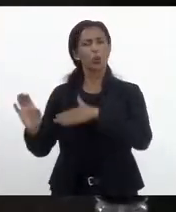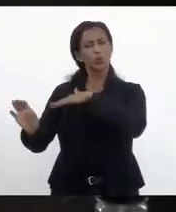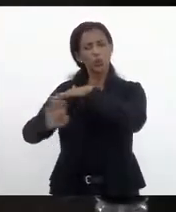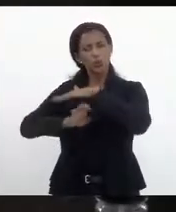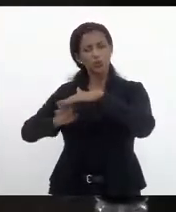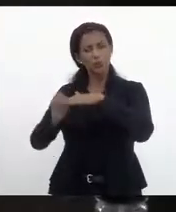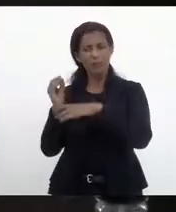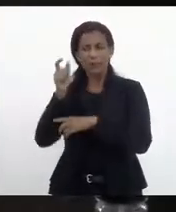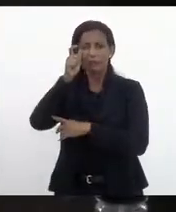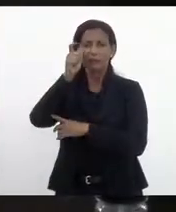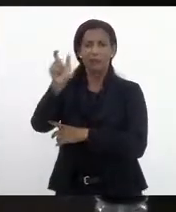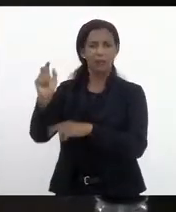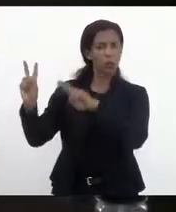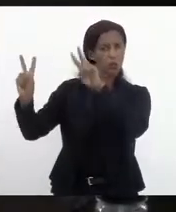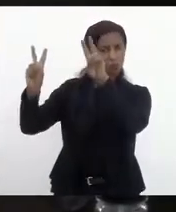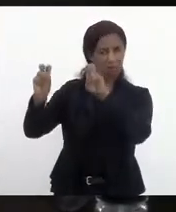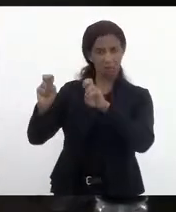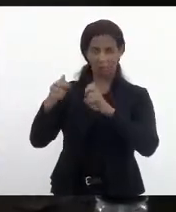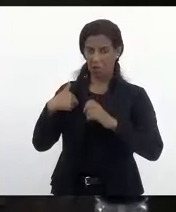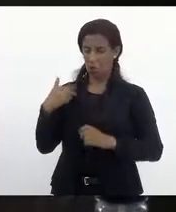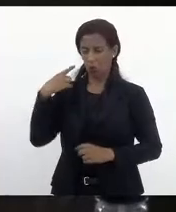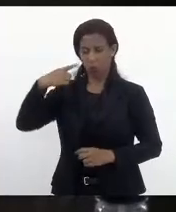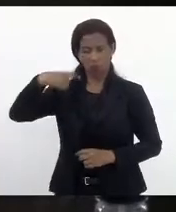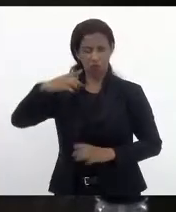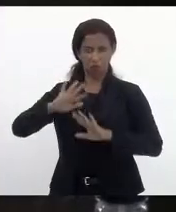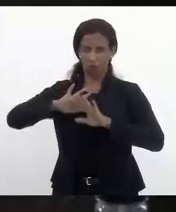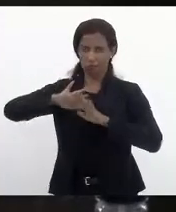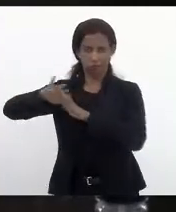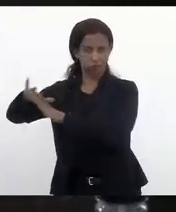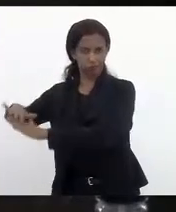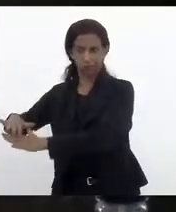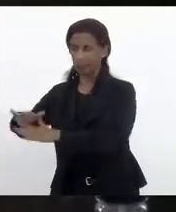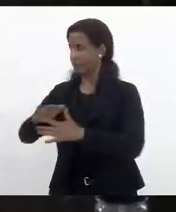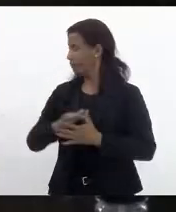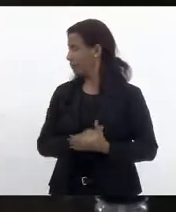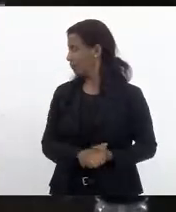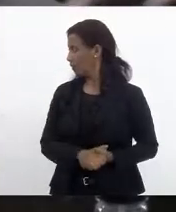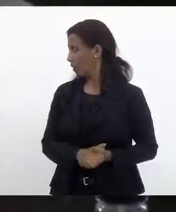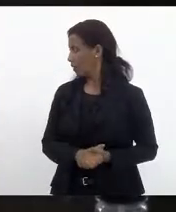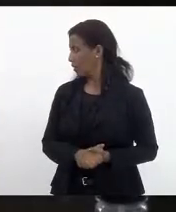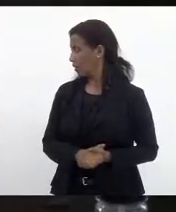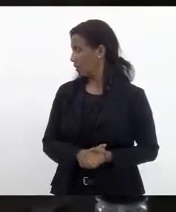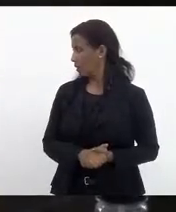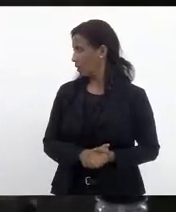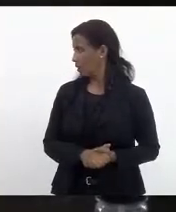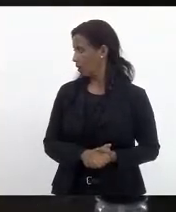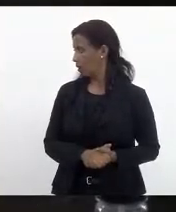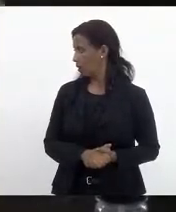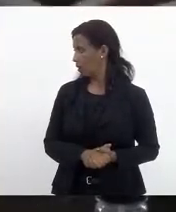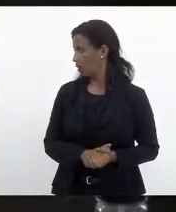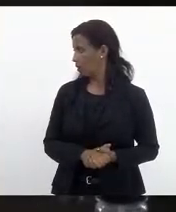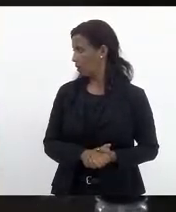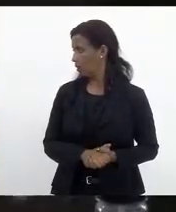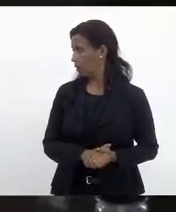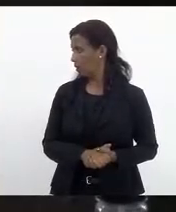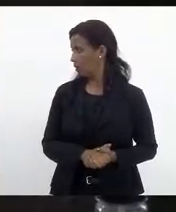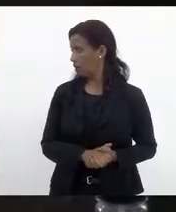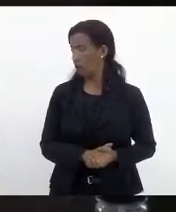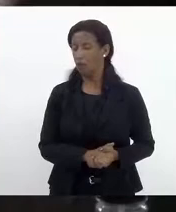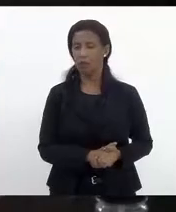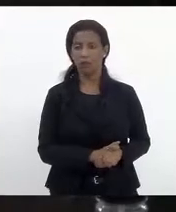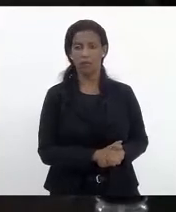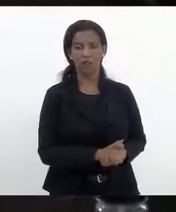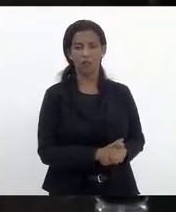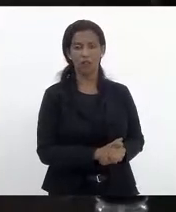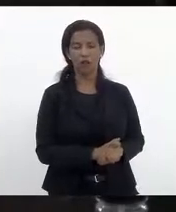nesse tema, e aqui não advogo por elas, pelo contrário, não tenho nenhum compromisso, sequer as respondo. Mas